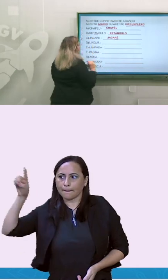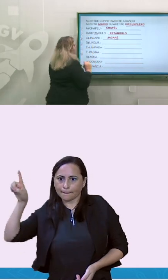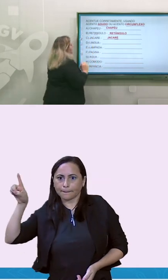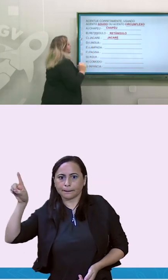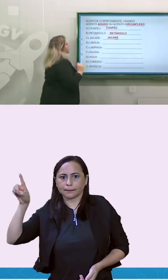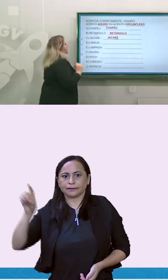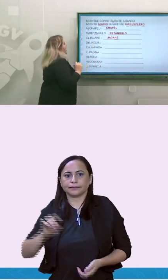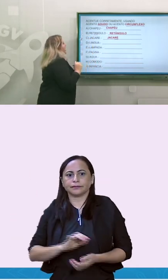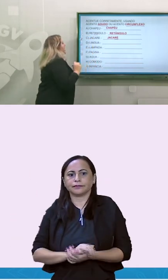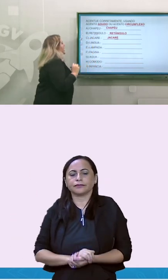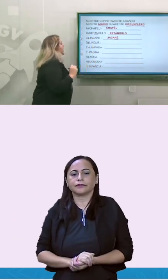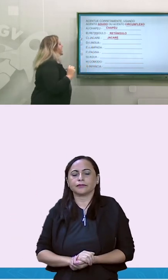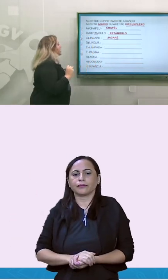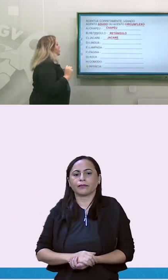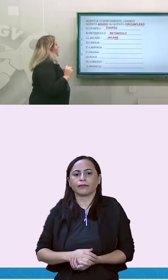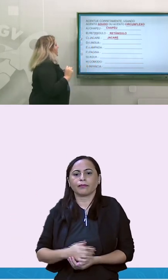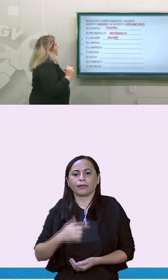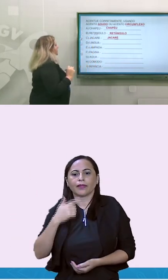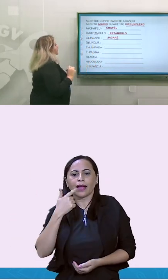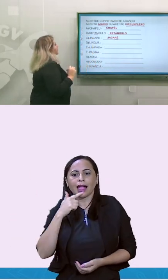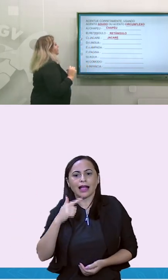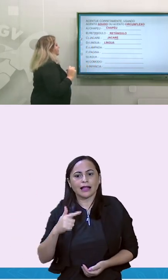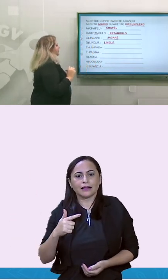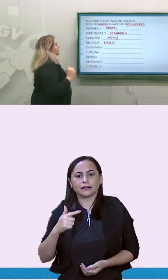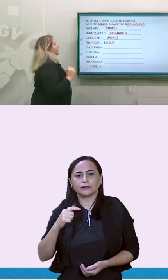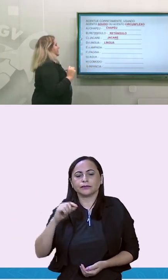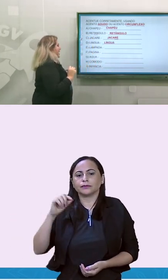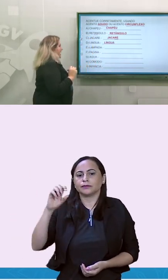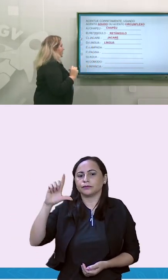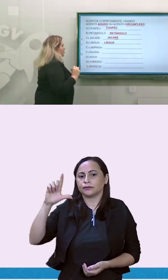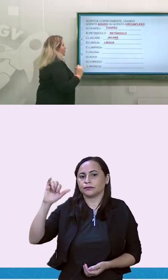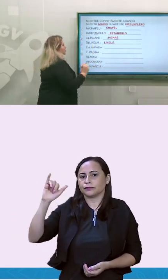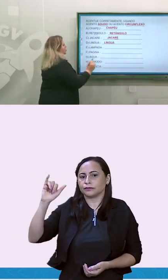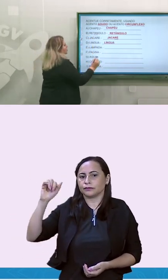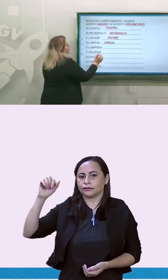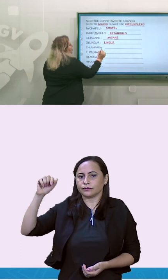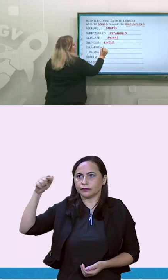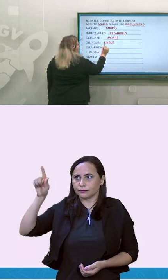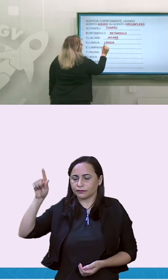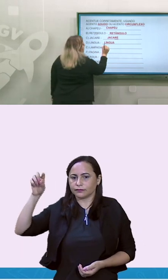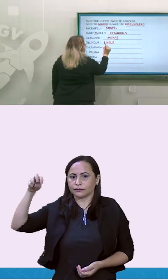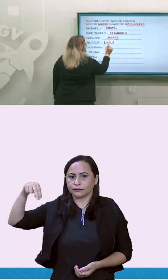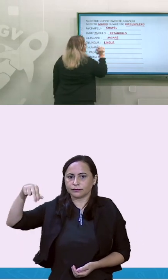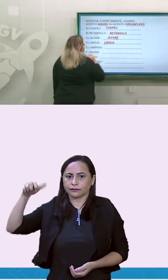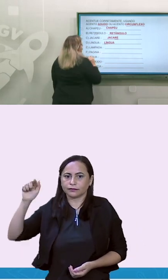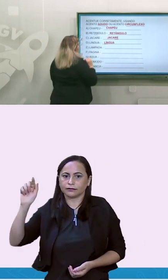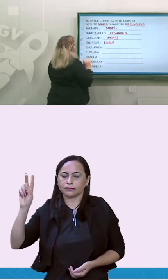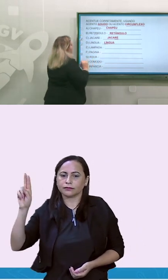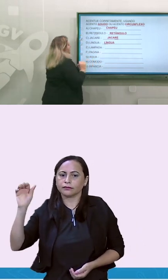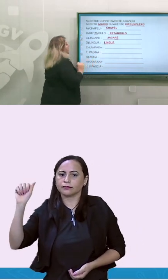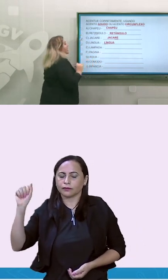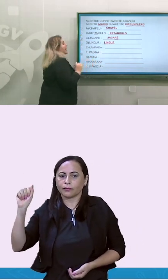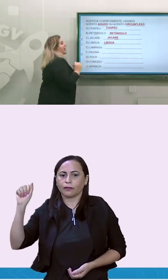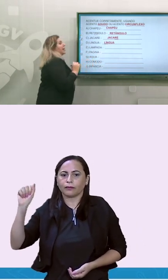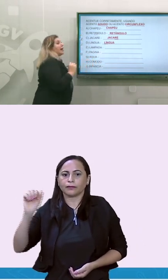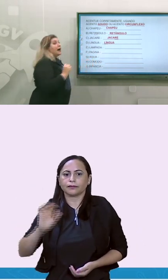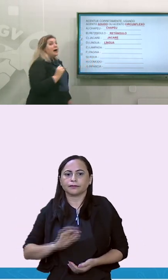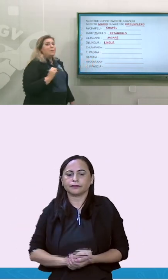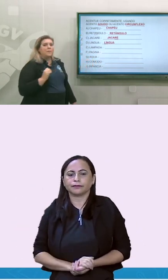Sílaba tônica. Língua. Agudo. O linha sílaba tônica.